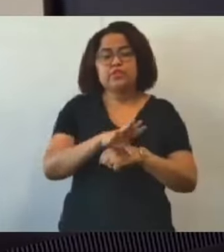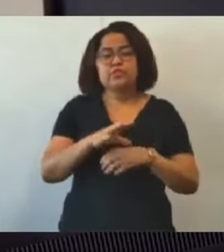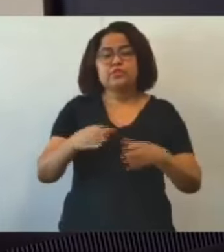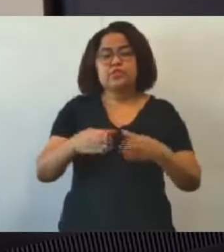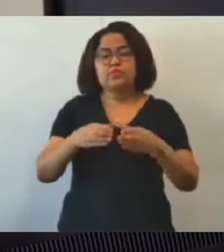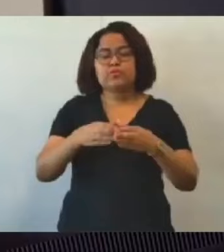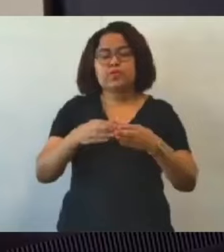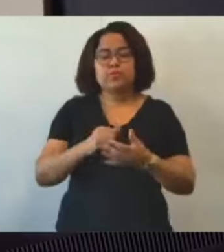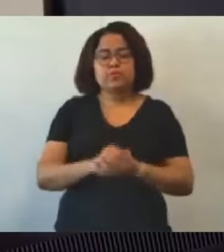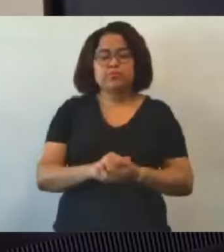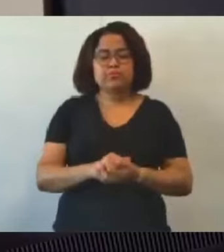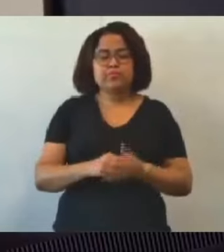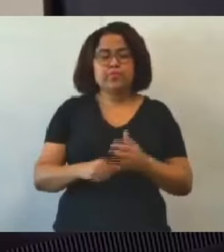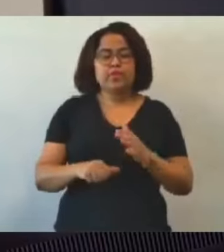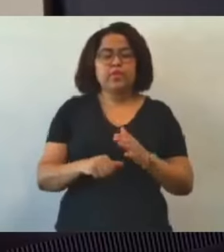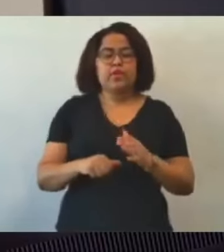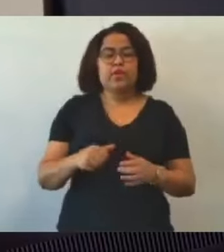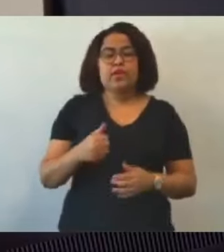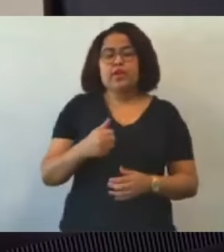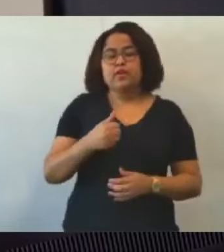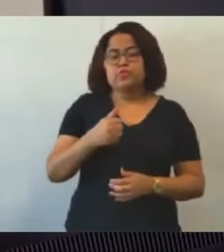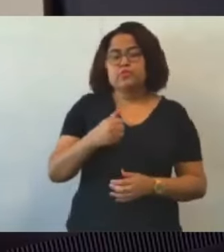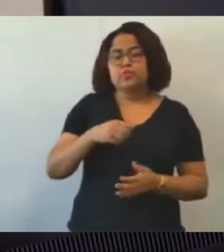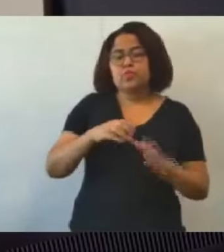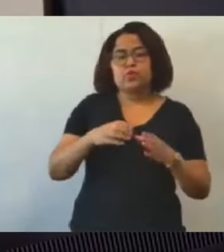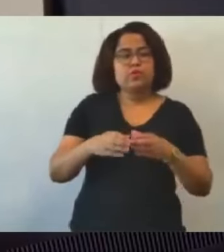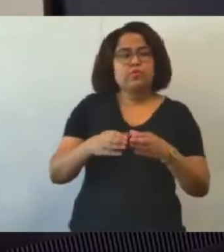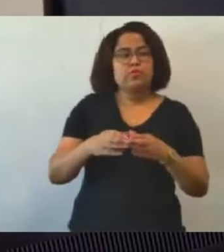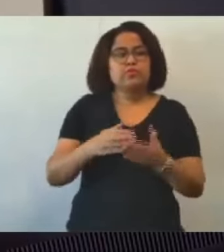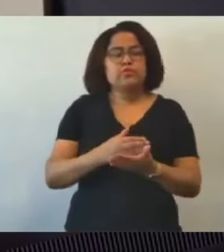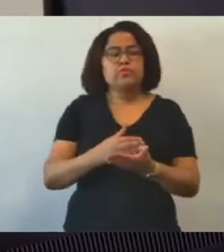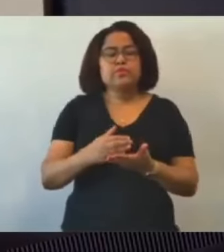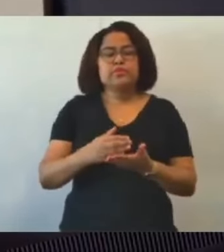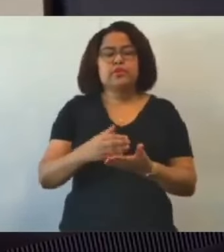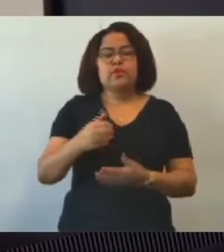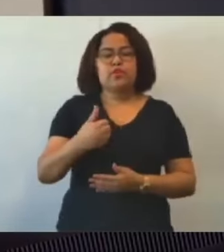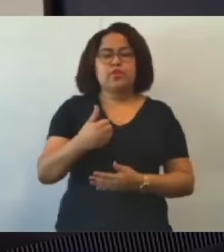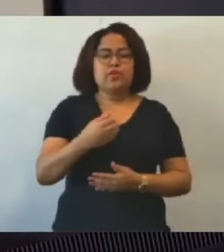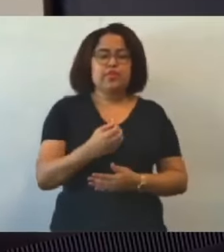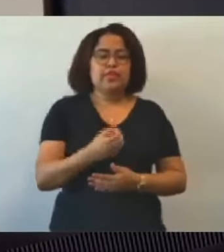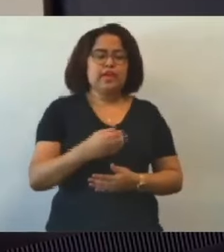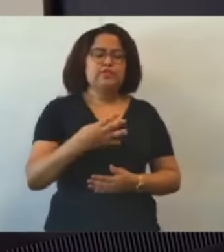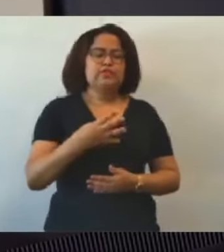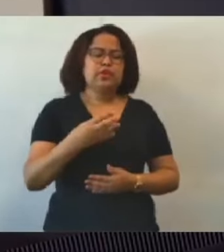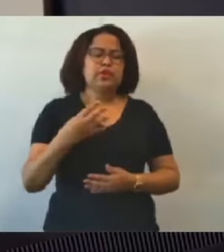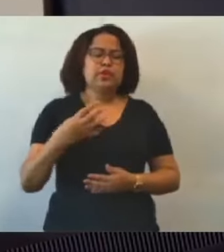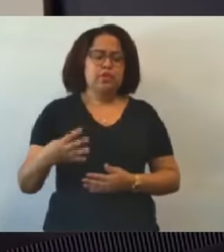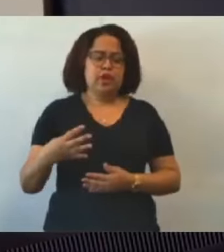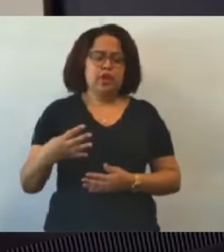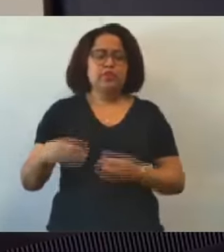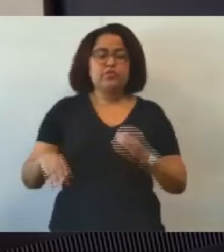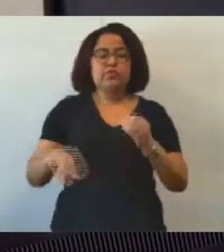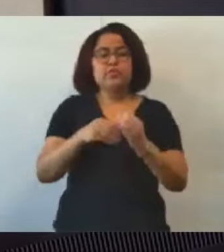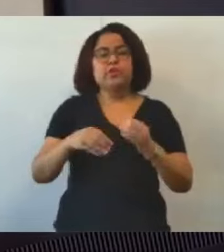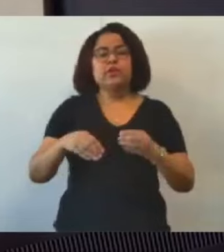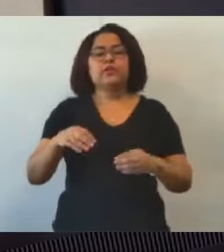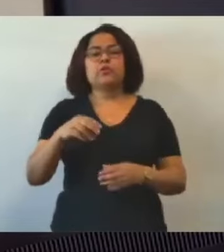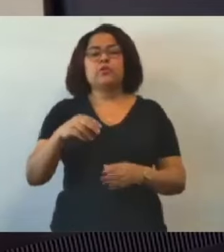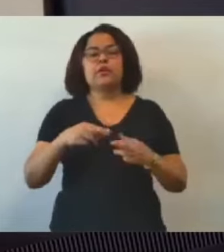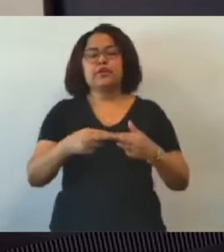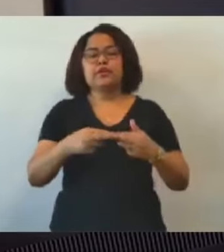Primeiro, ofício em resposta a requerimento de comissão 1044, barra 224, vinculado ao requerimento